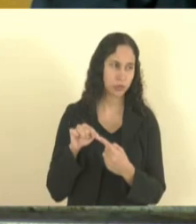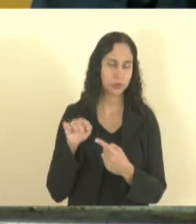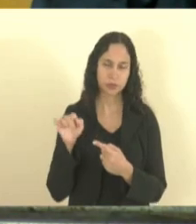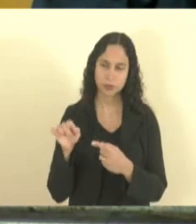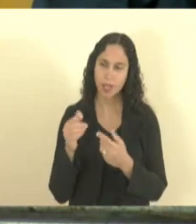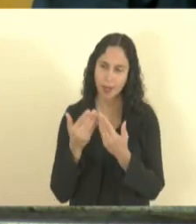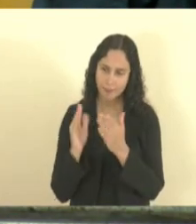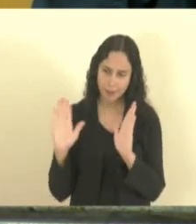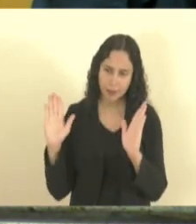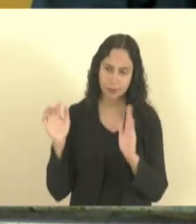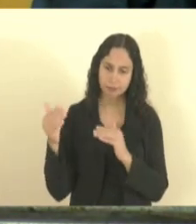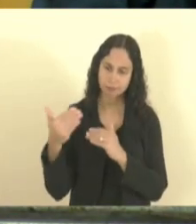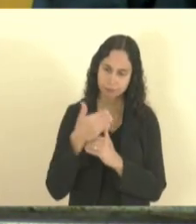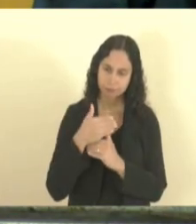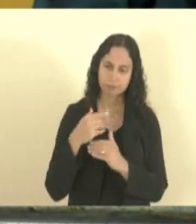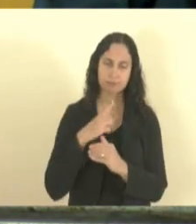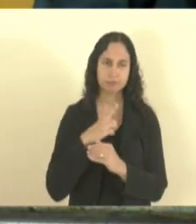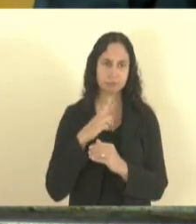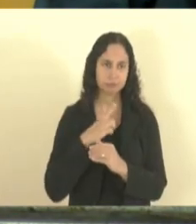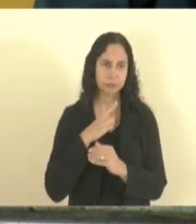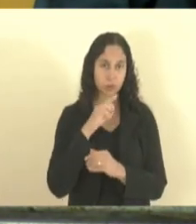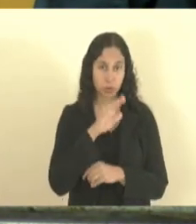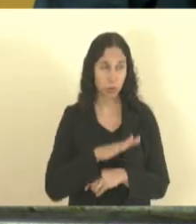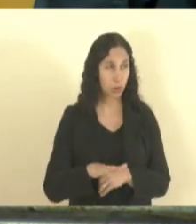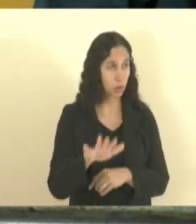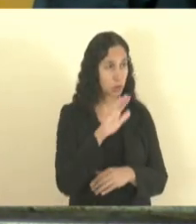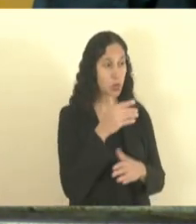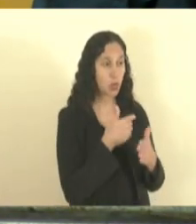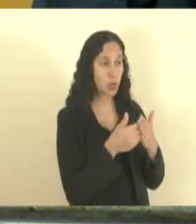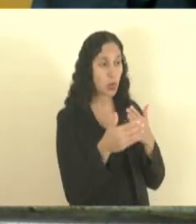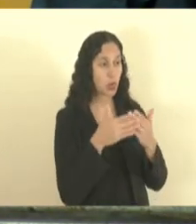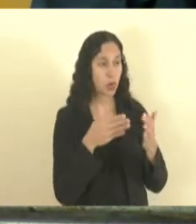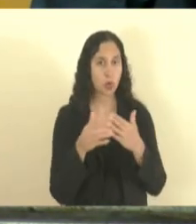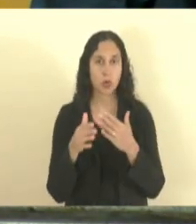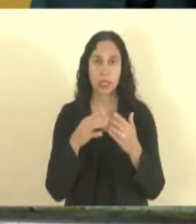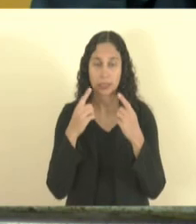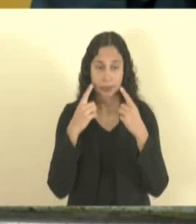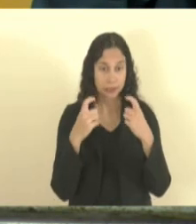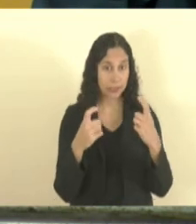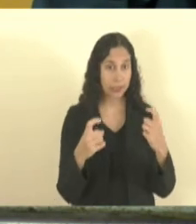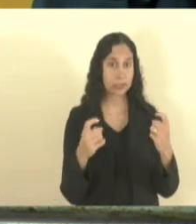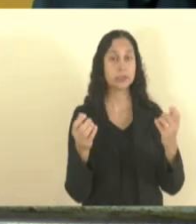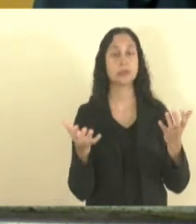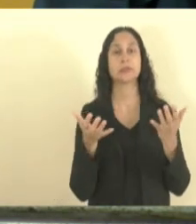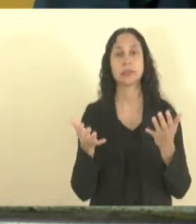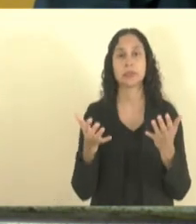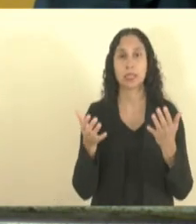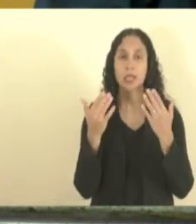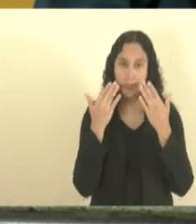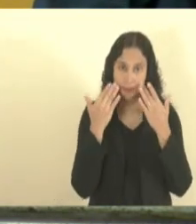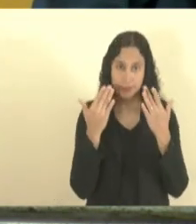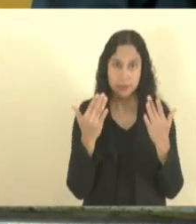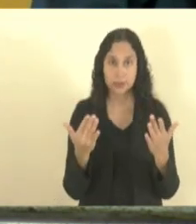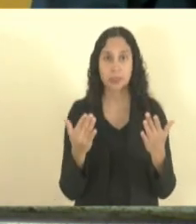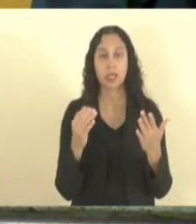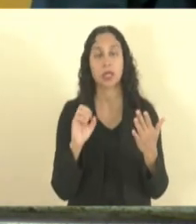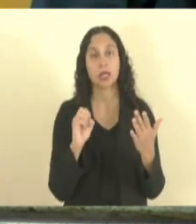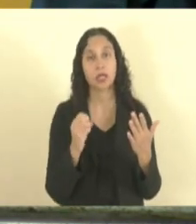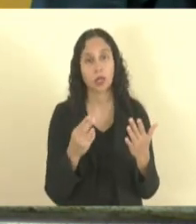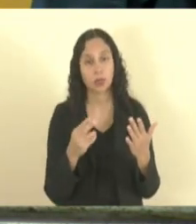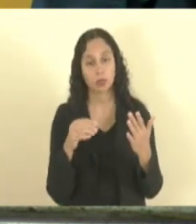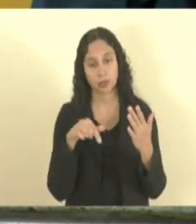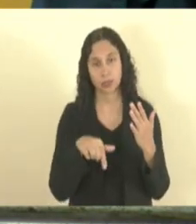de portas abertas para todos e quaisquer interessados que venham a pleitear alguma agenda na casa